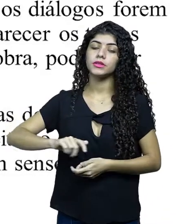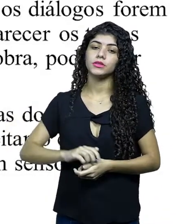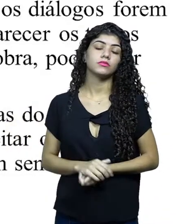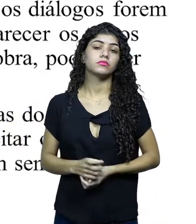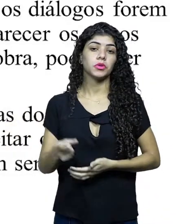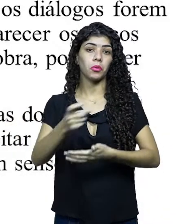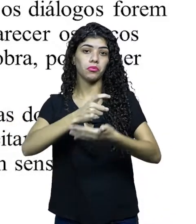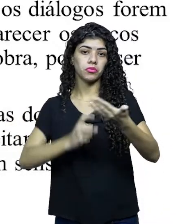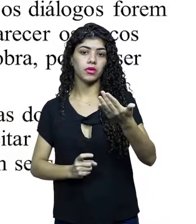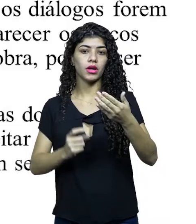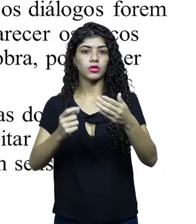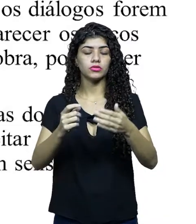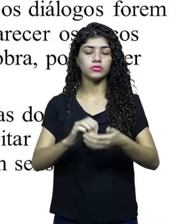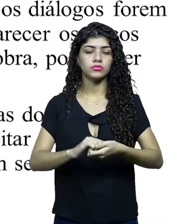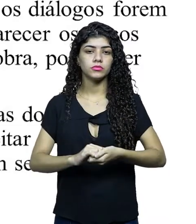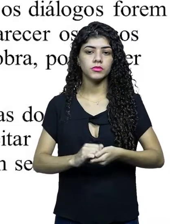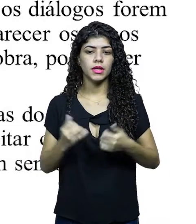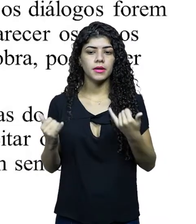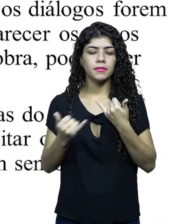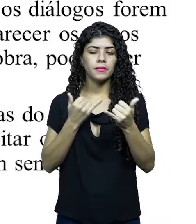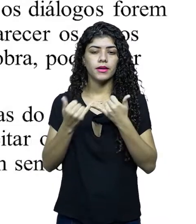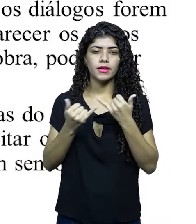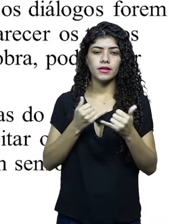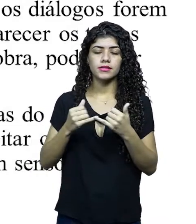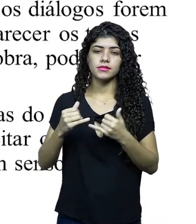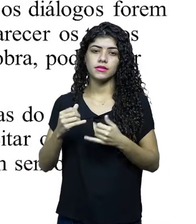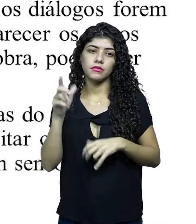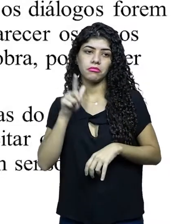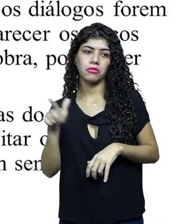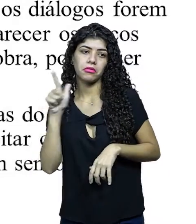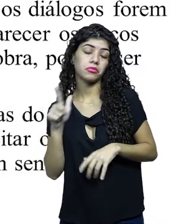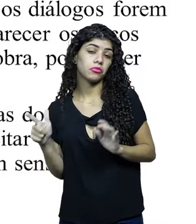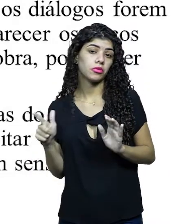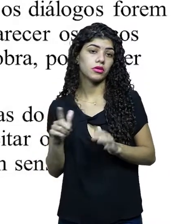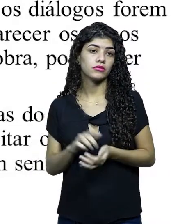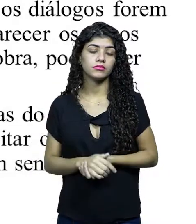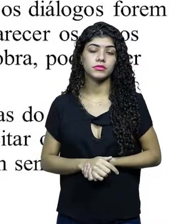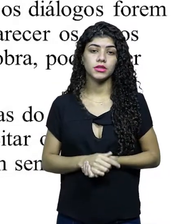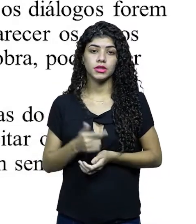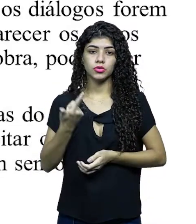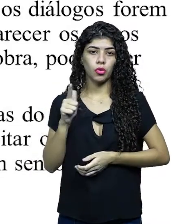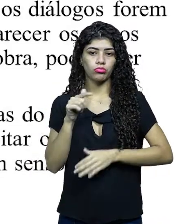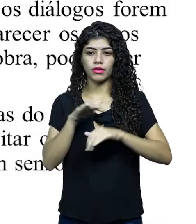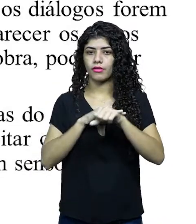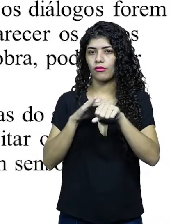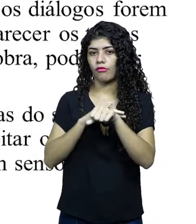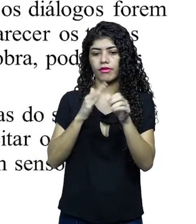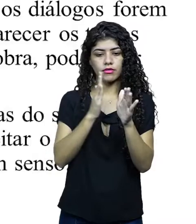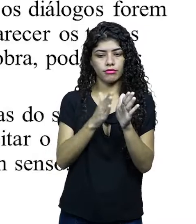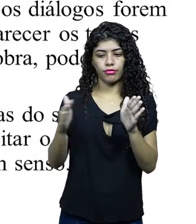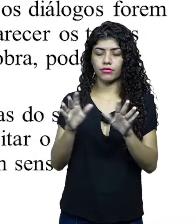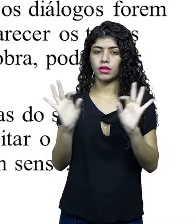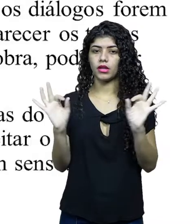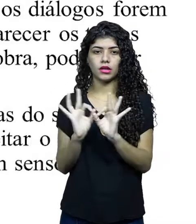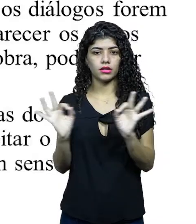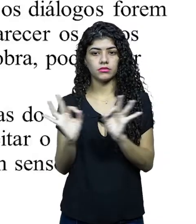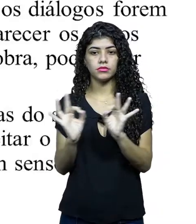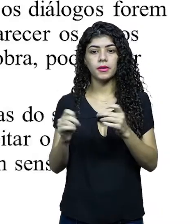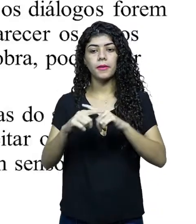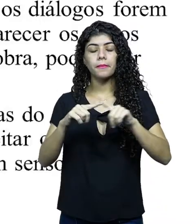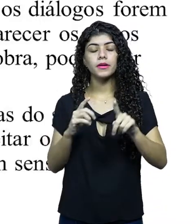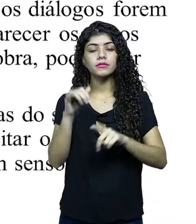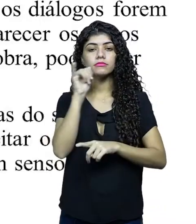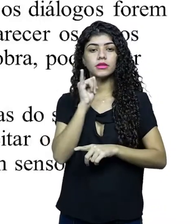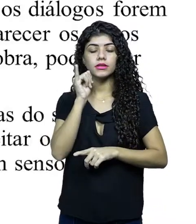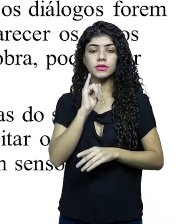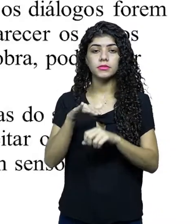novamente. É um texto corrido que se assemelha a um conto literário. Normalmente não tem diálogos nem divisão de sequências.